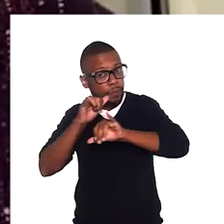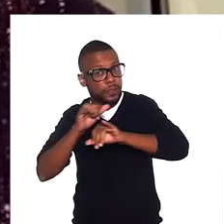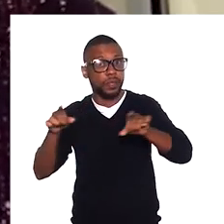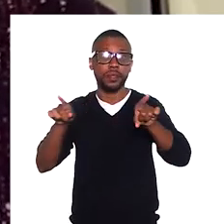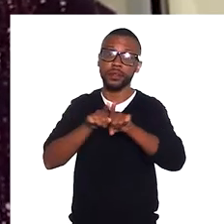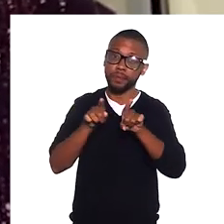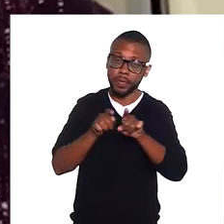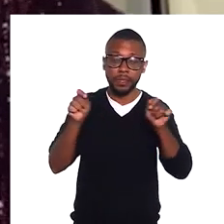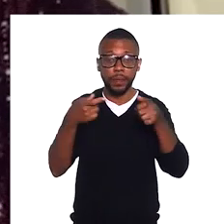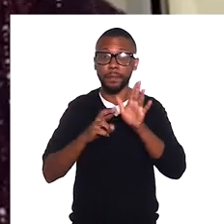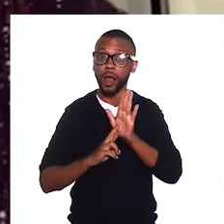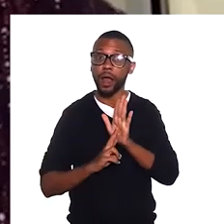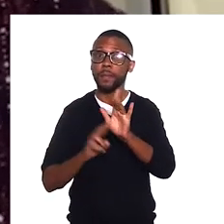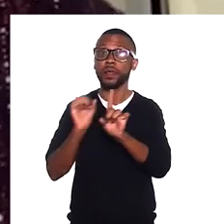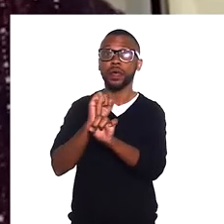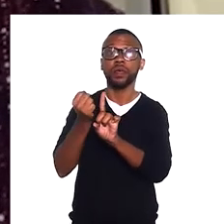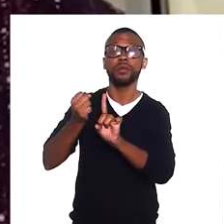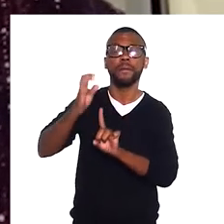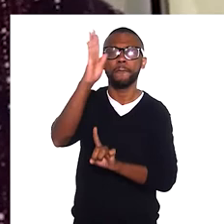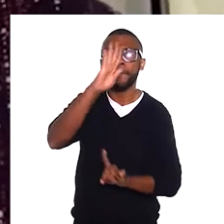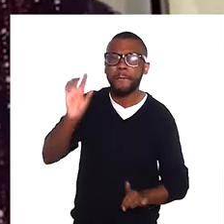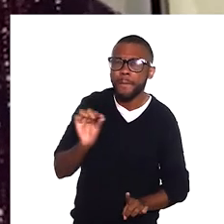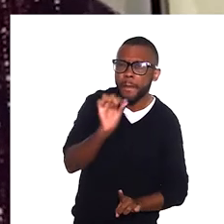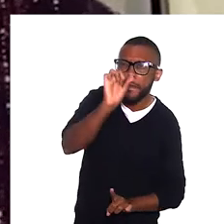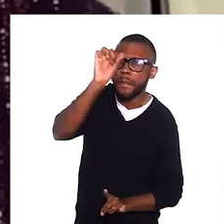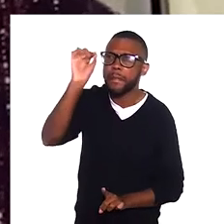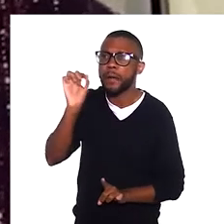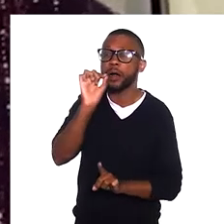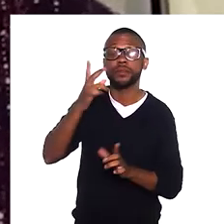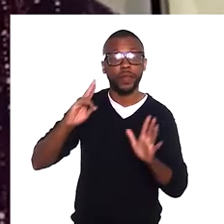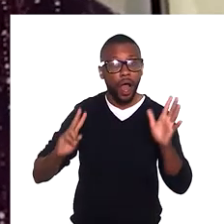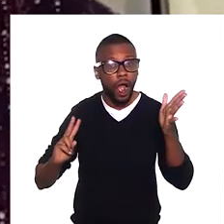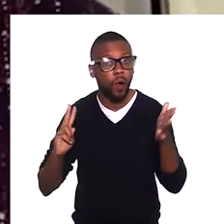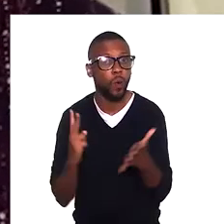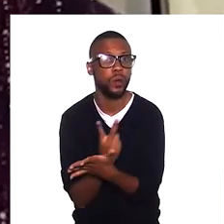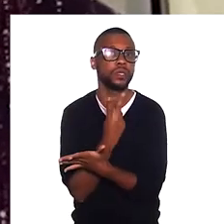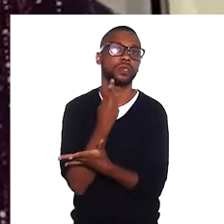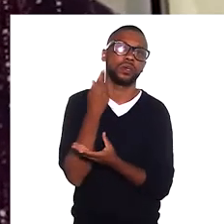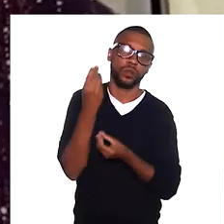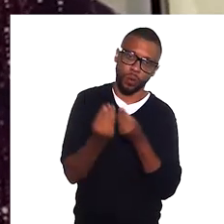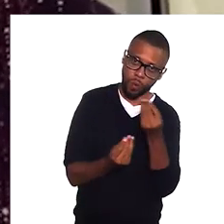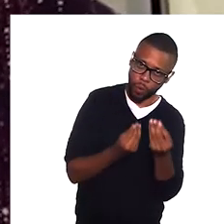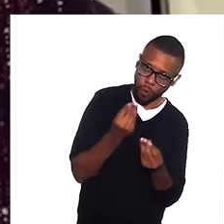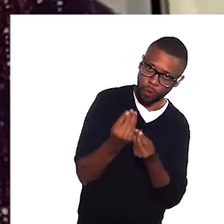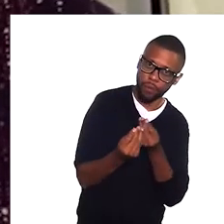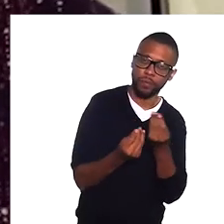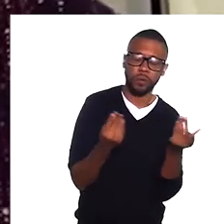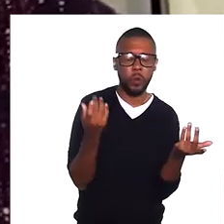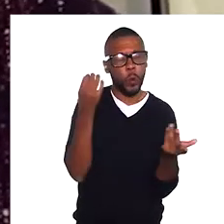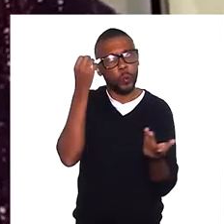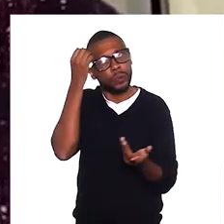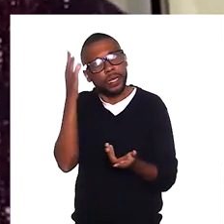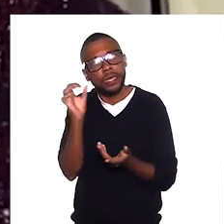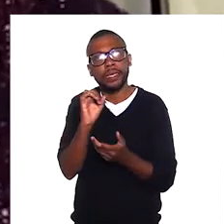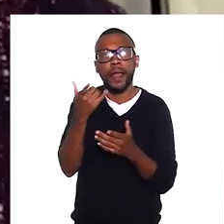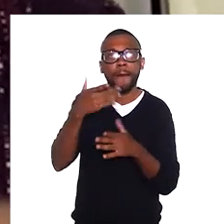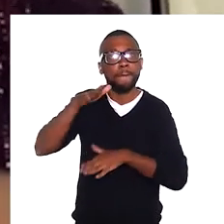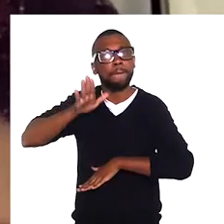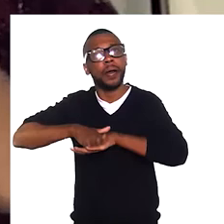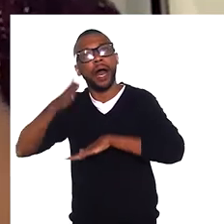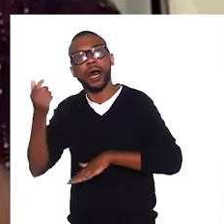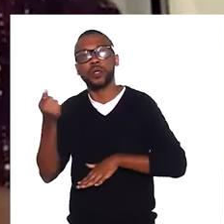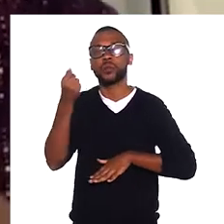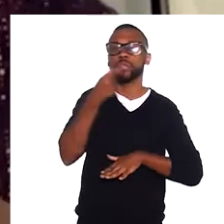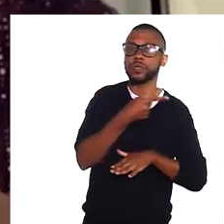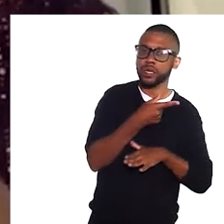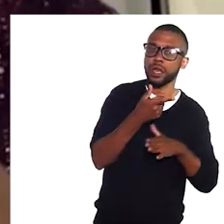possa representar a sociedade brasileira. Então, assim, isso está acontecendo de uma forma... Não sei se é um pouco maior